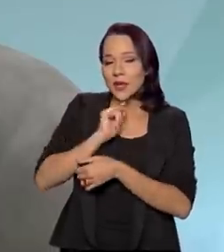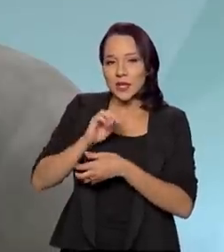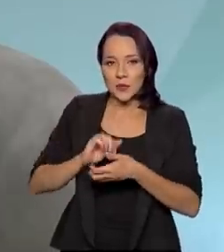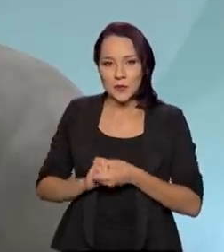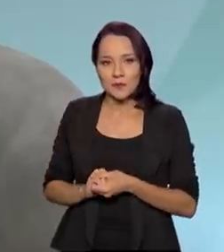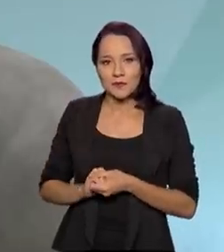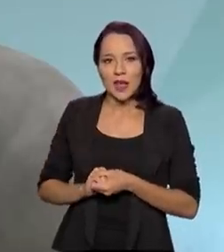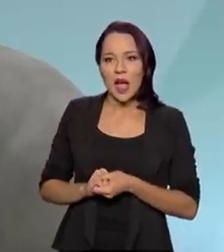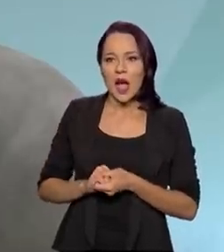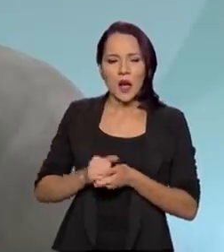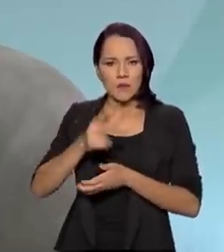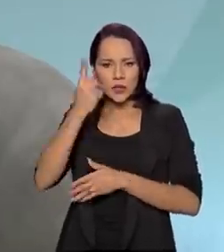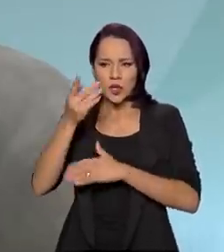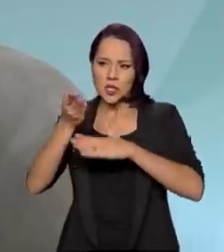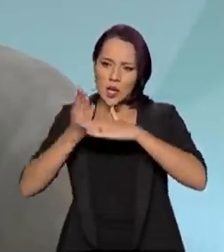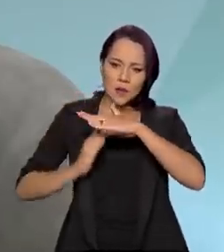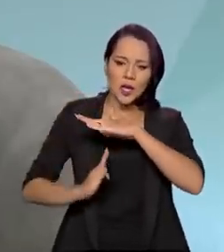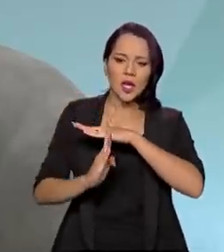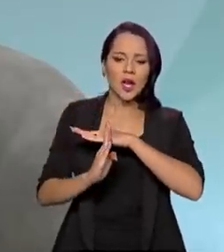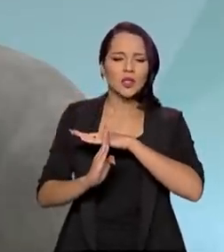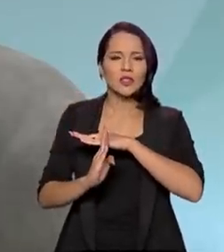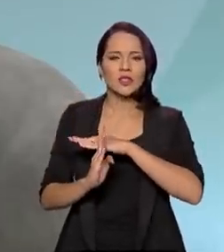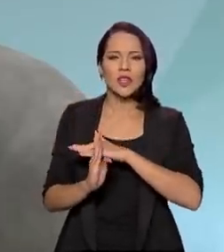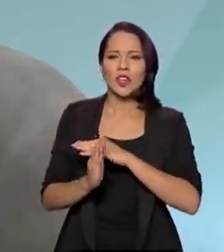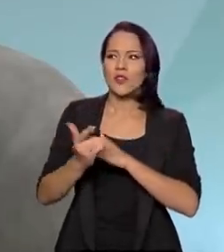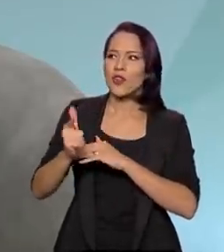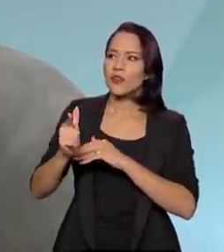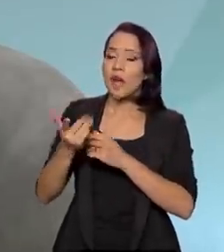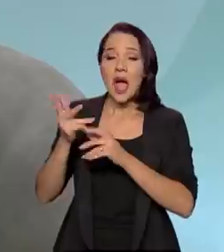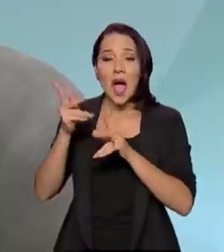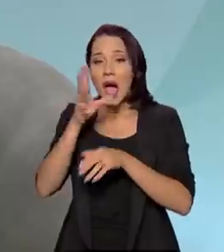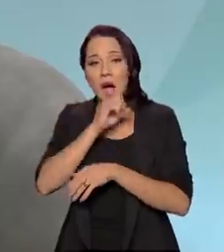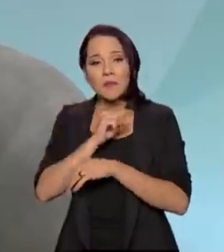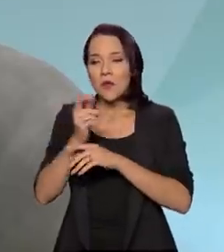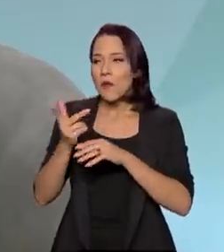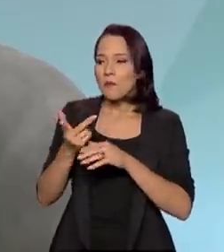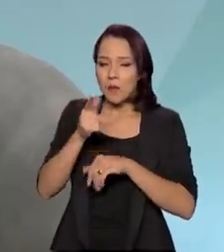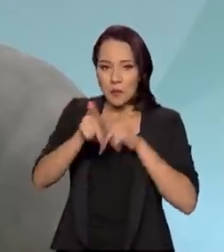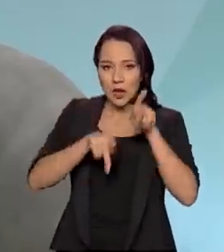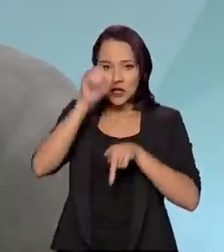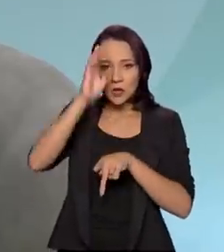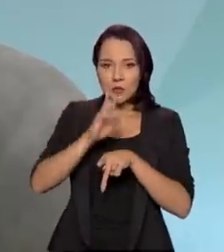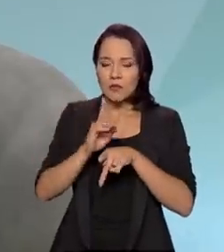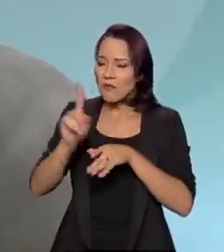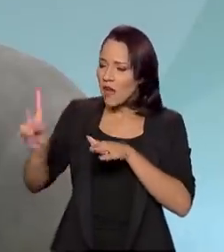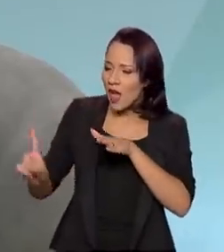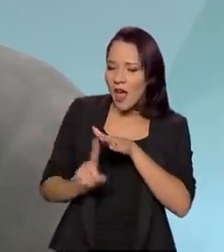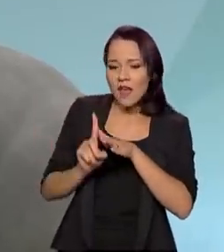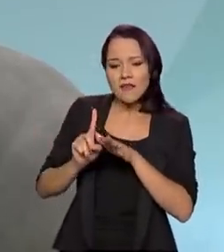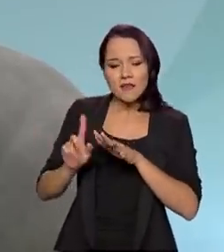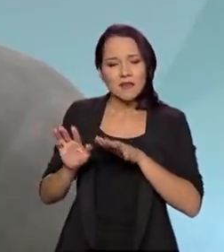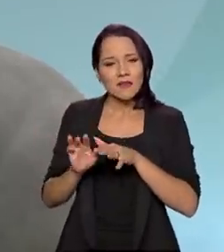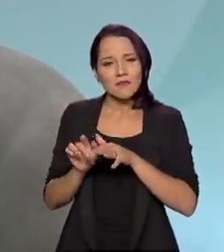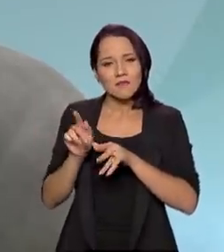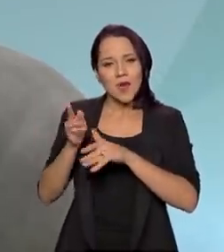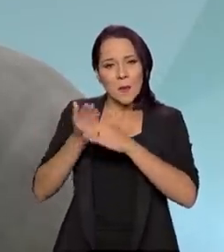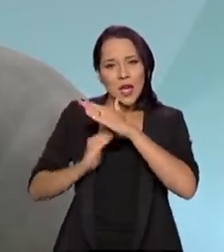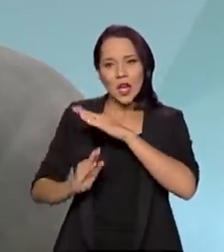os nossos imigrantes são totalmente integrados na população brasileira. Não são